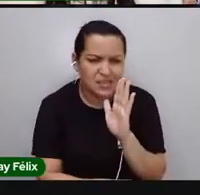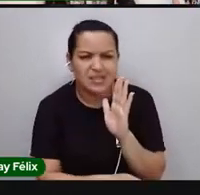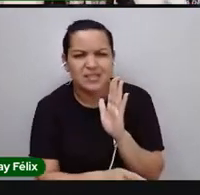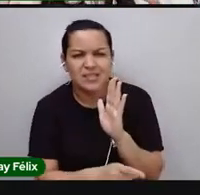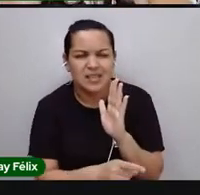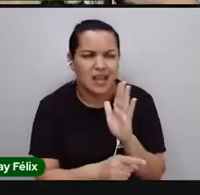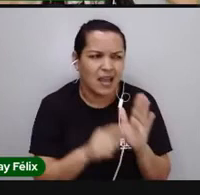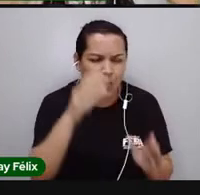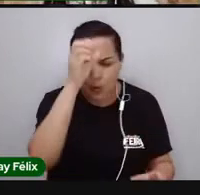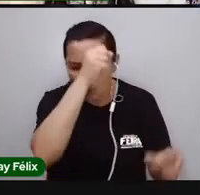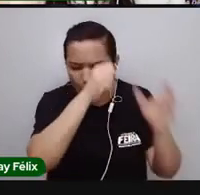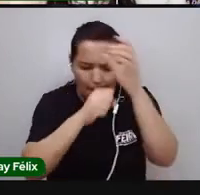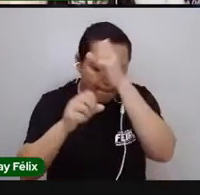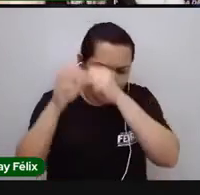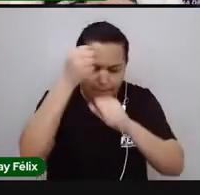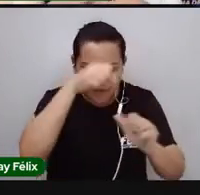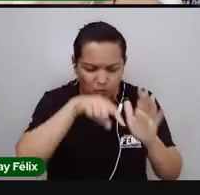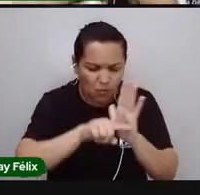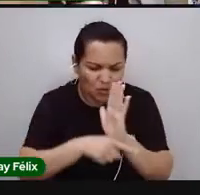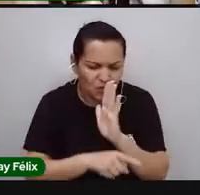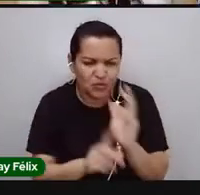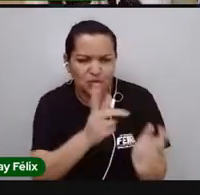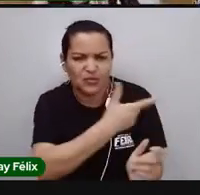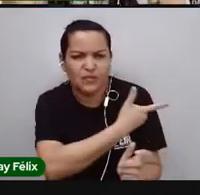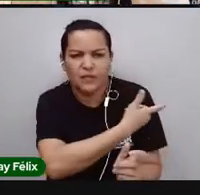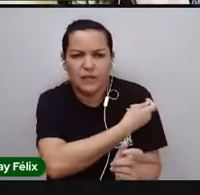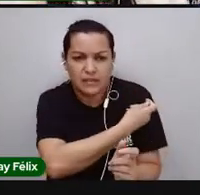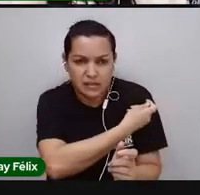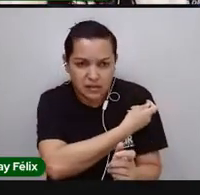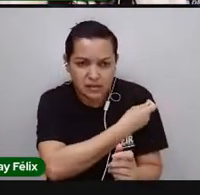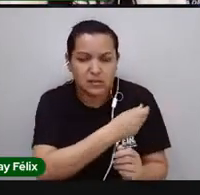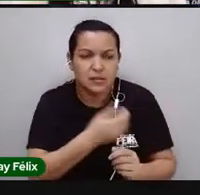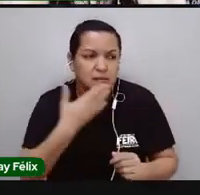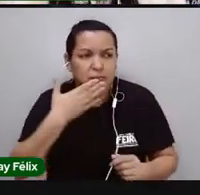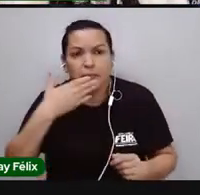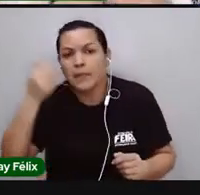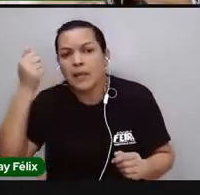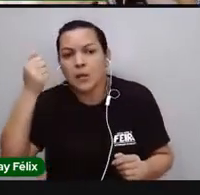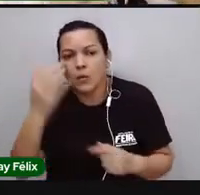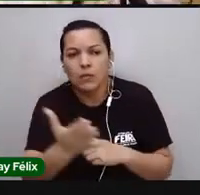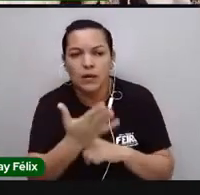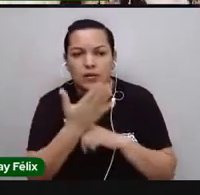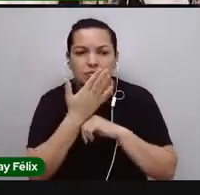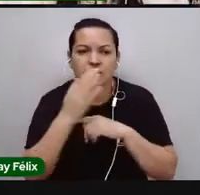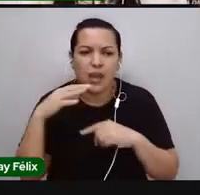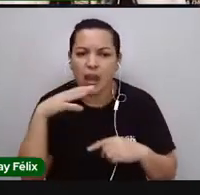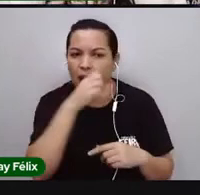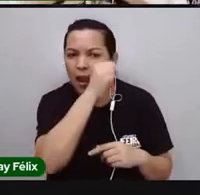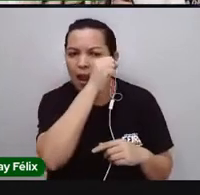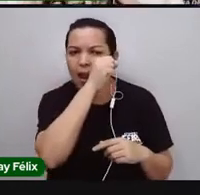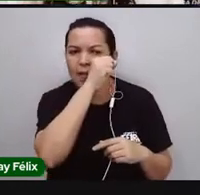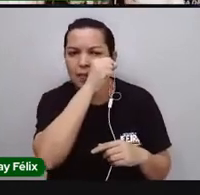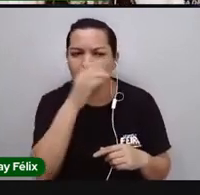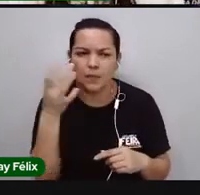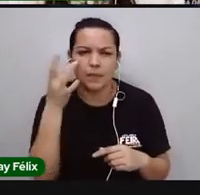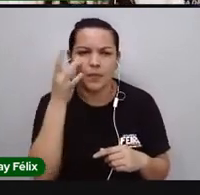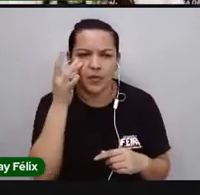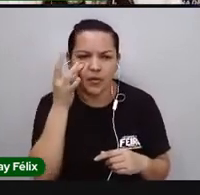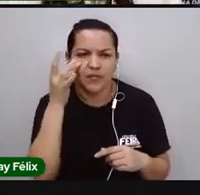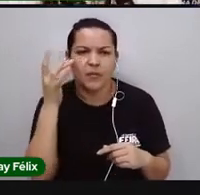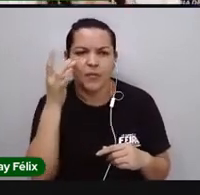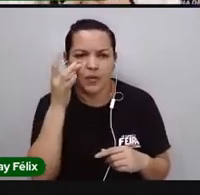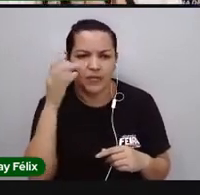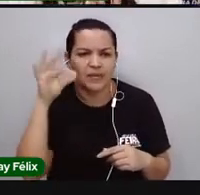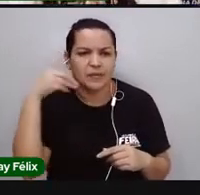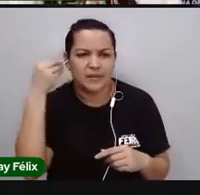saber sobre vacina, sobre a melhor, a mais eficaz, e fazendo testes, tudo isso para